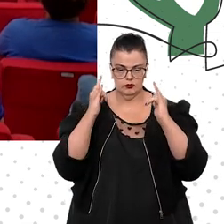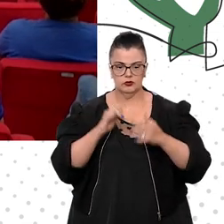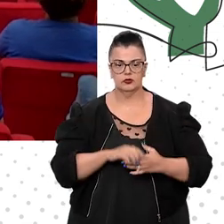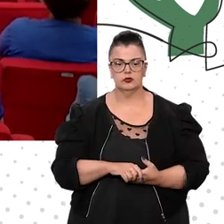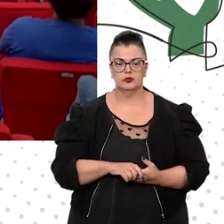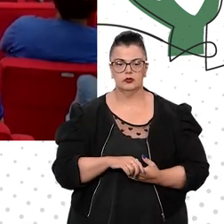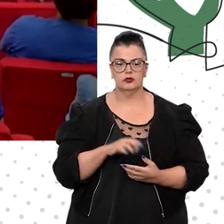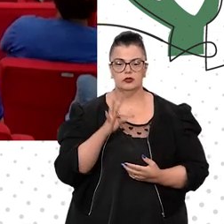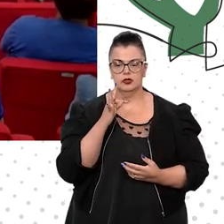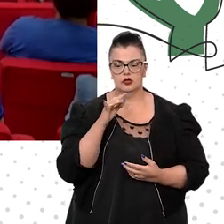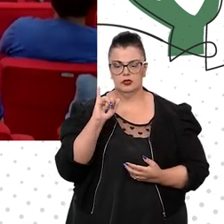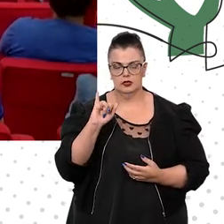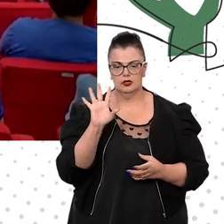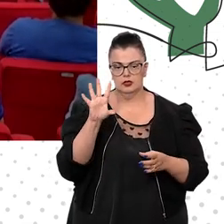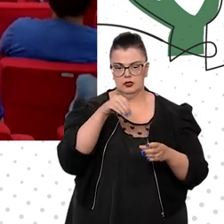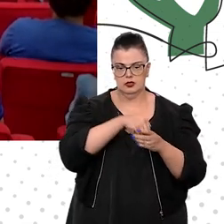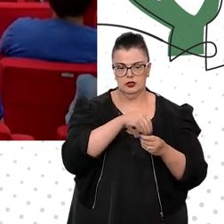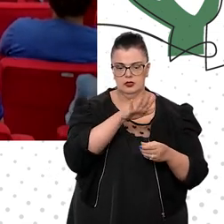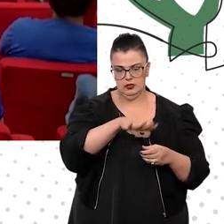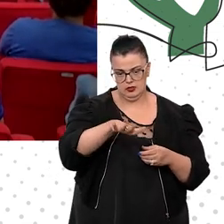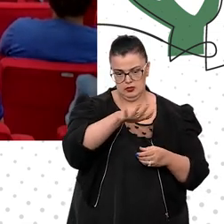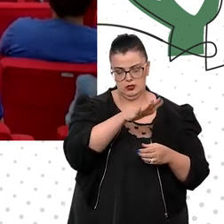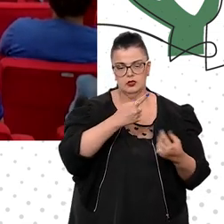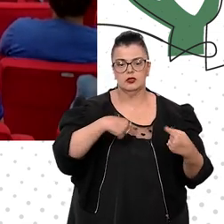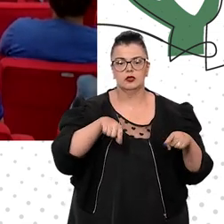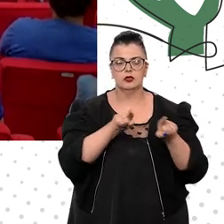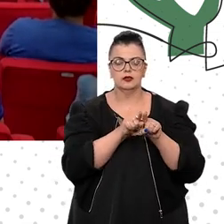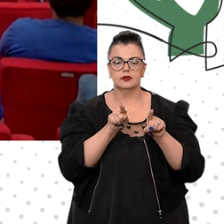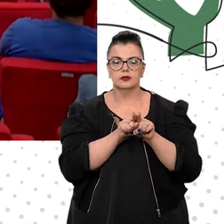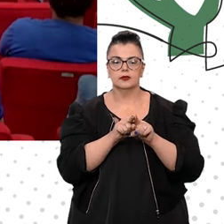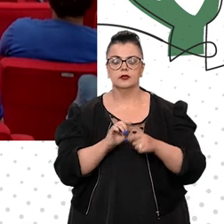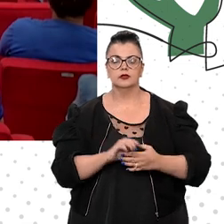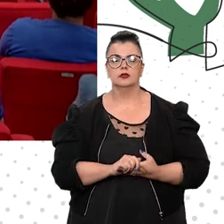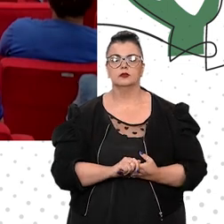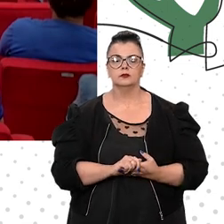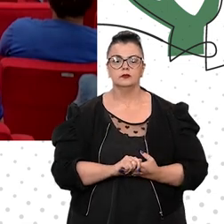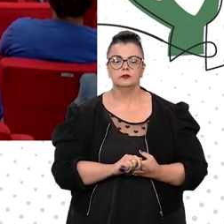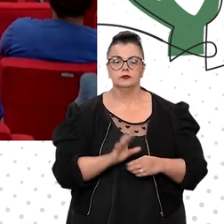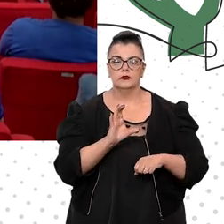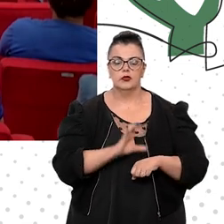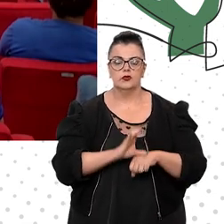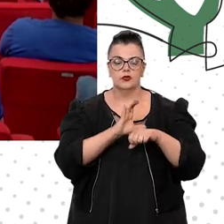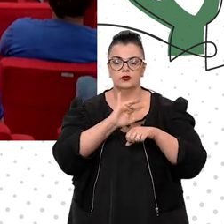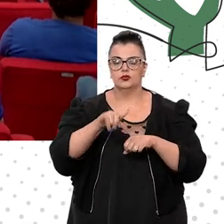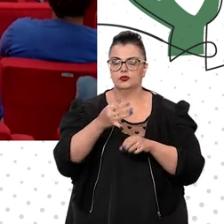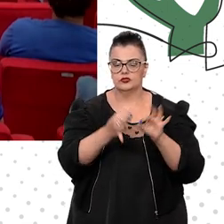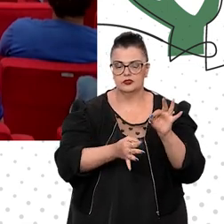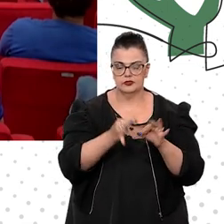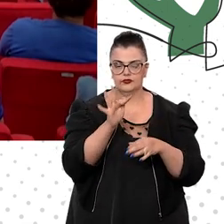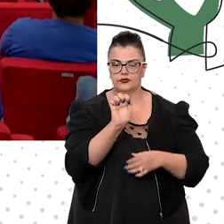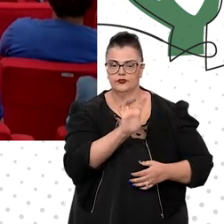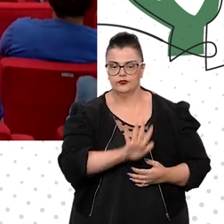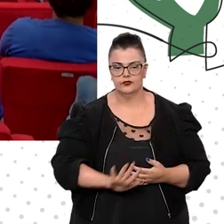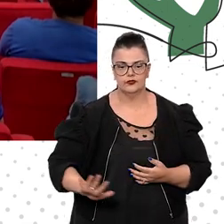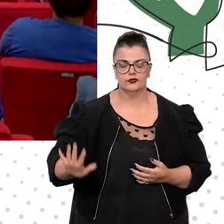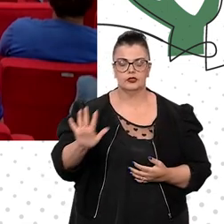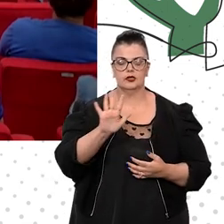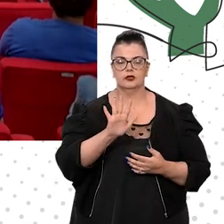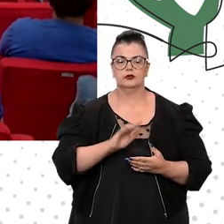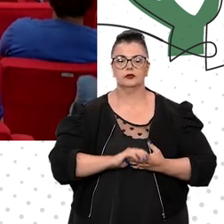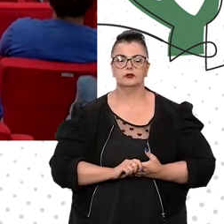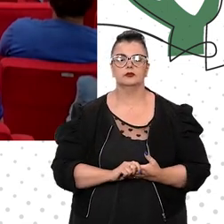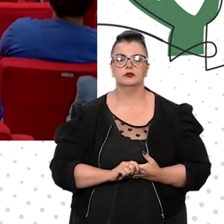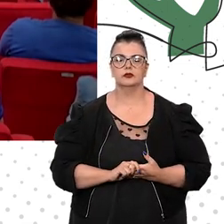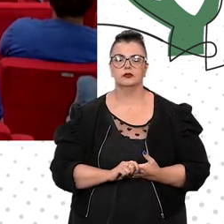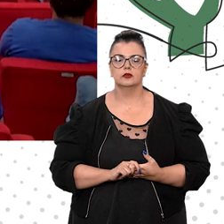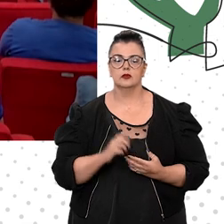TI e também o Conselho da Justiça Federal. deixando o